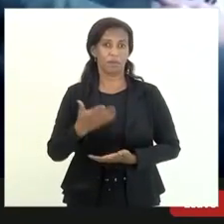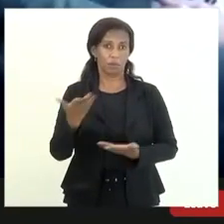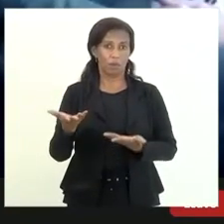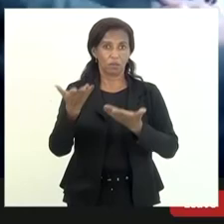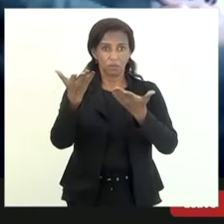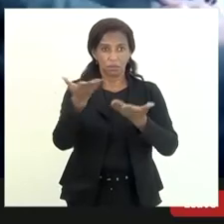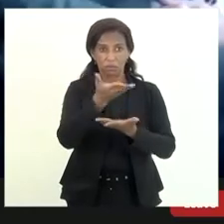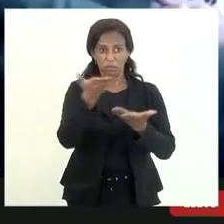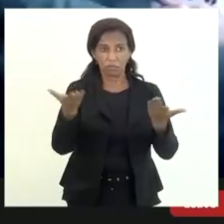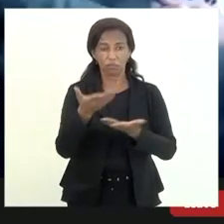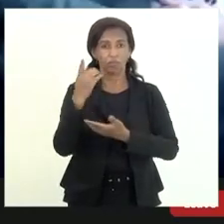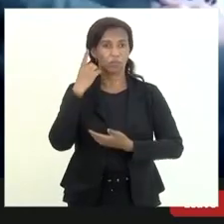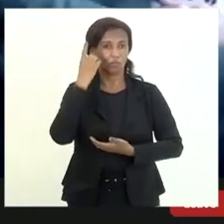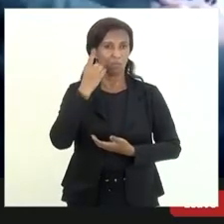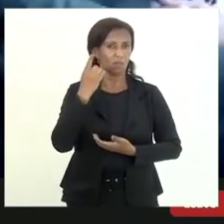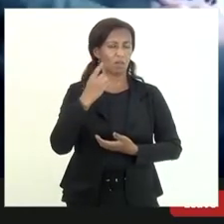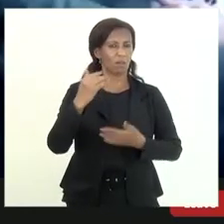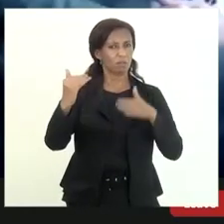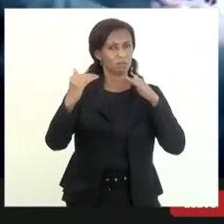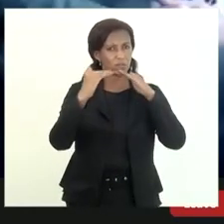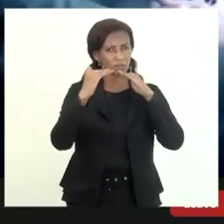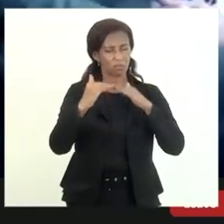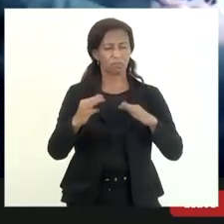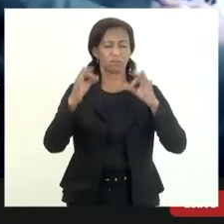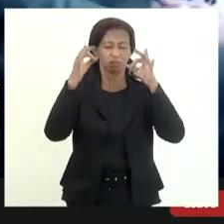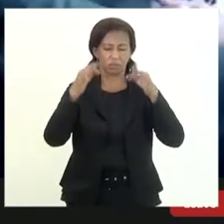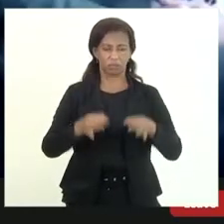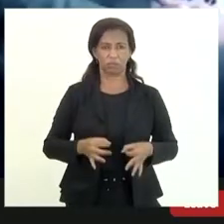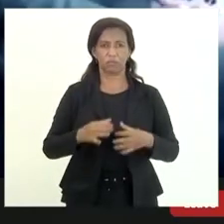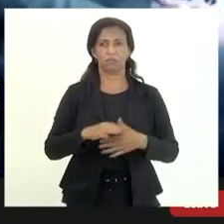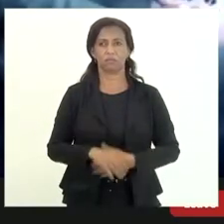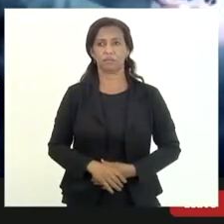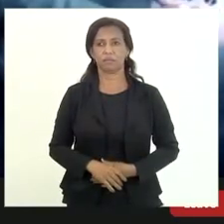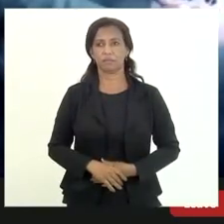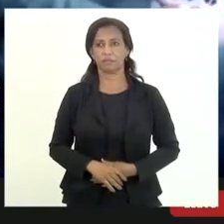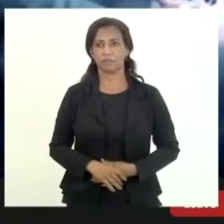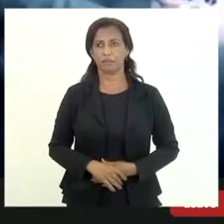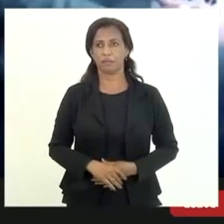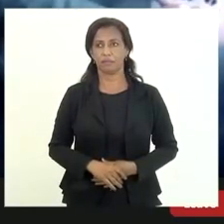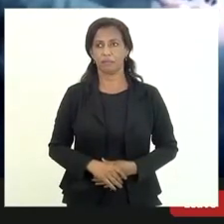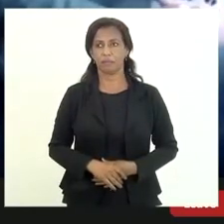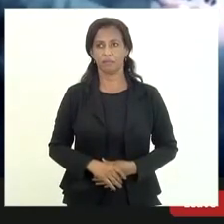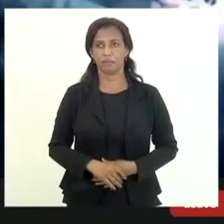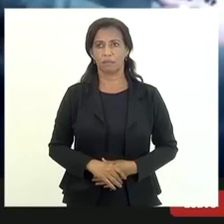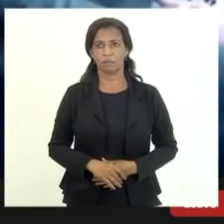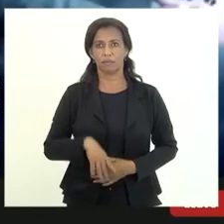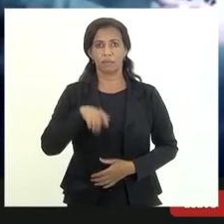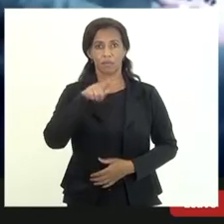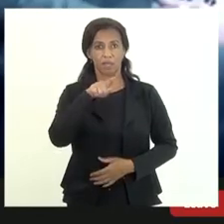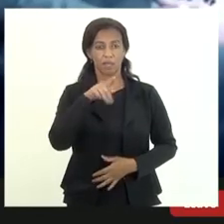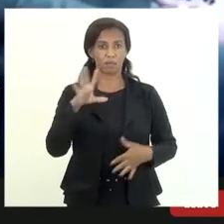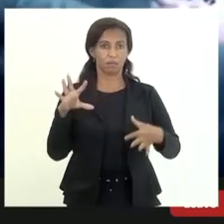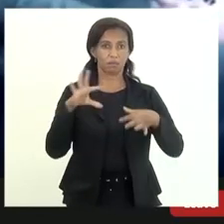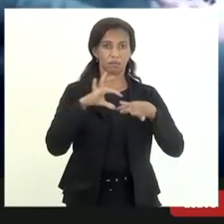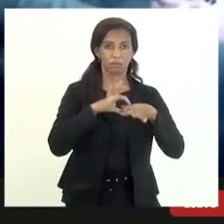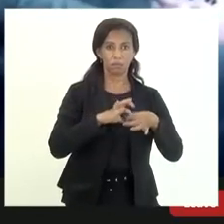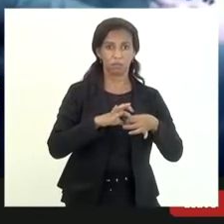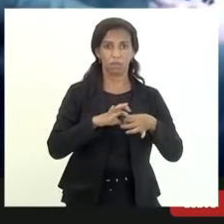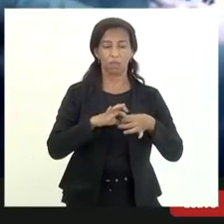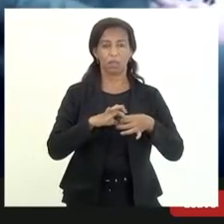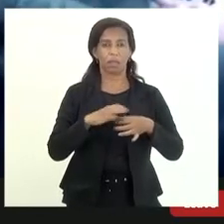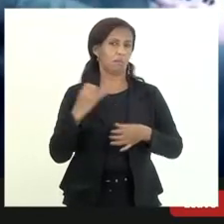excelência estão absolutamente corretos e essa integração ela é